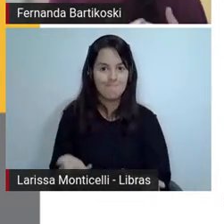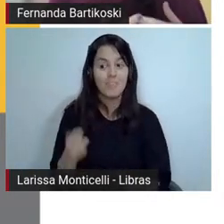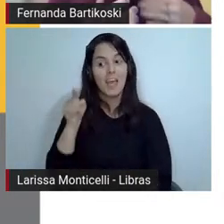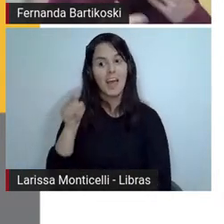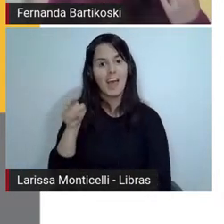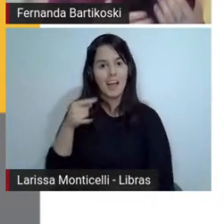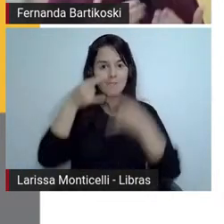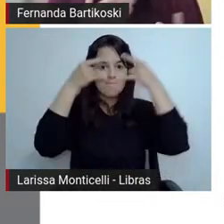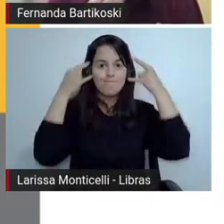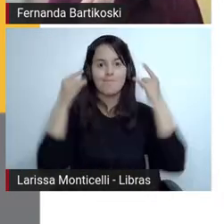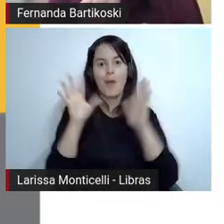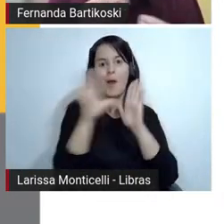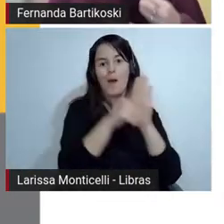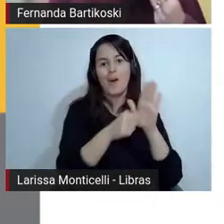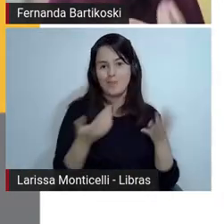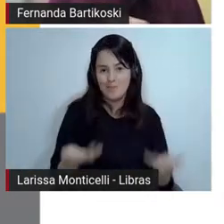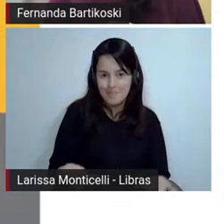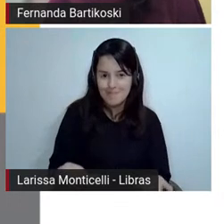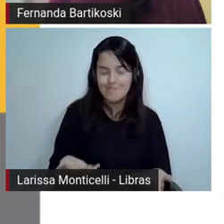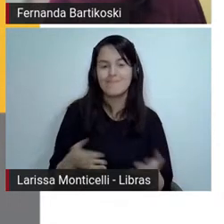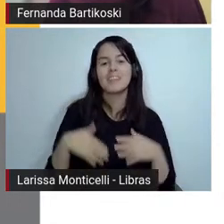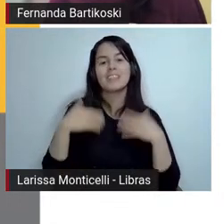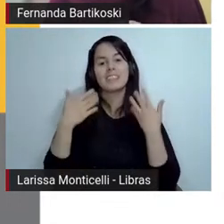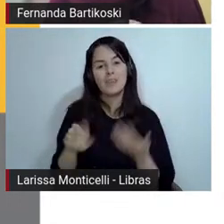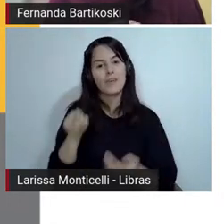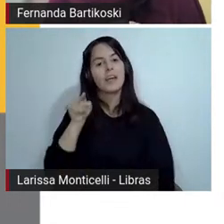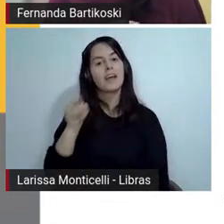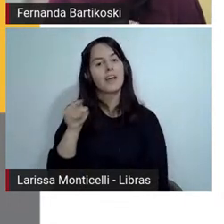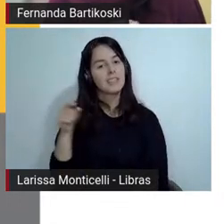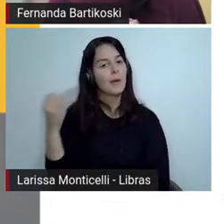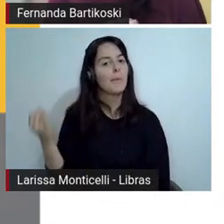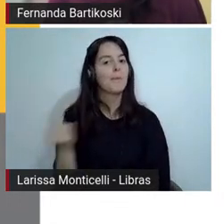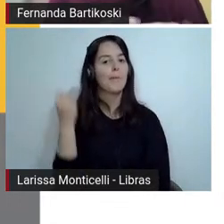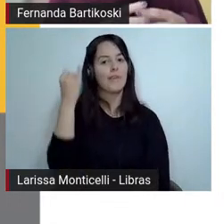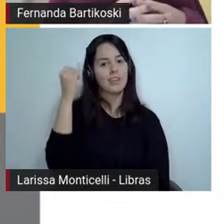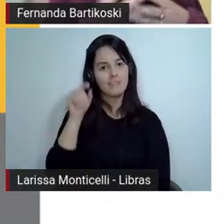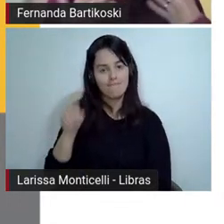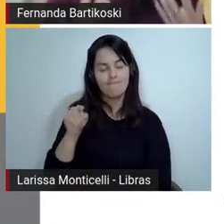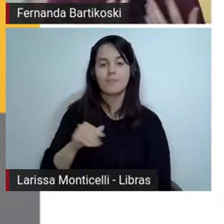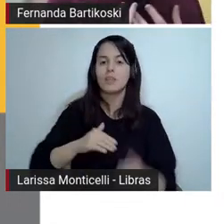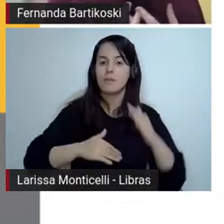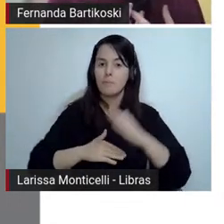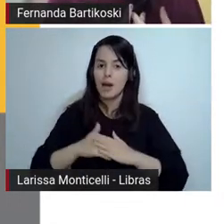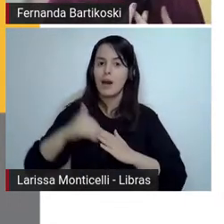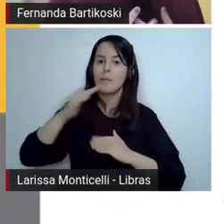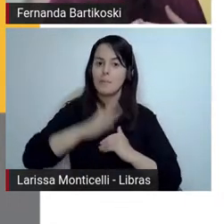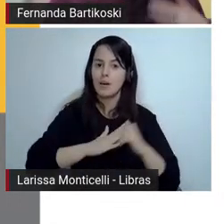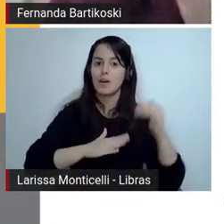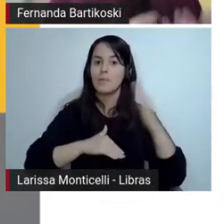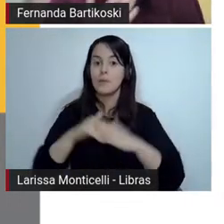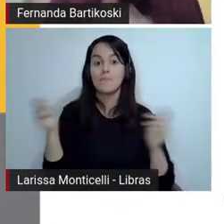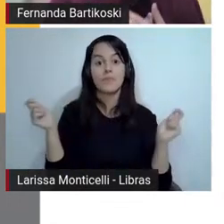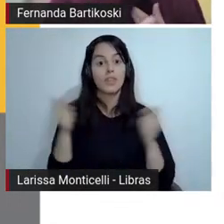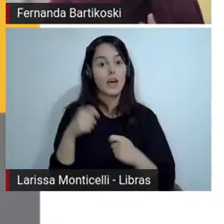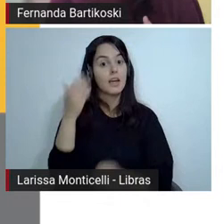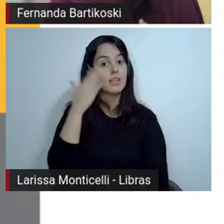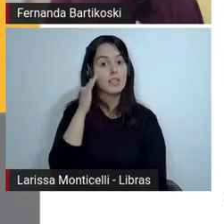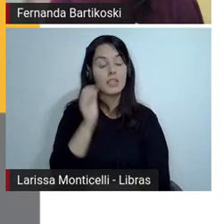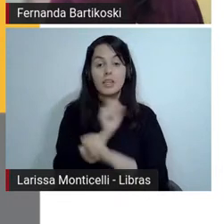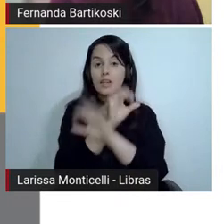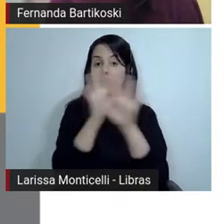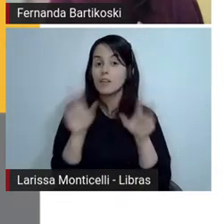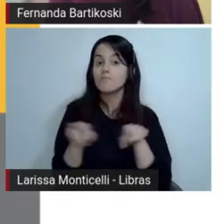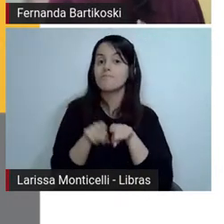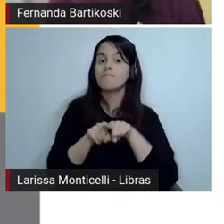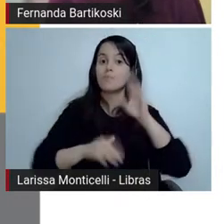galinhas então essa construção ela é bem importante de ser feita né para o melhor entendimento e dar prosseguimento às